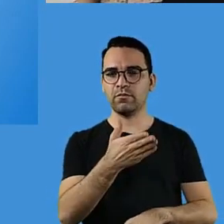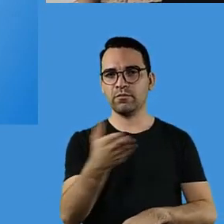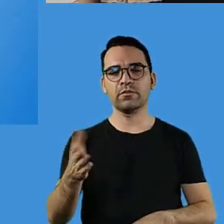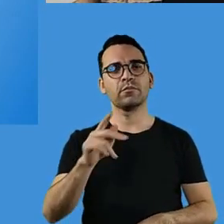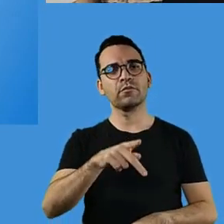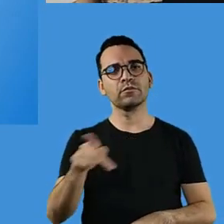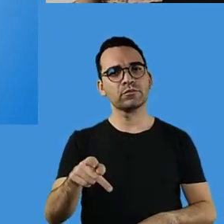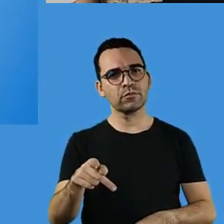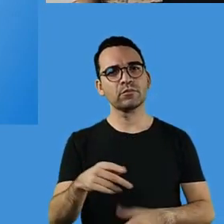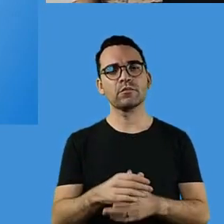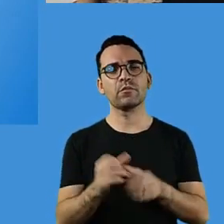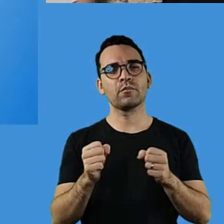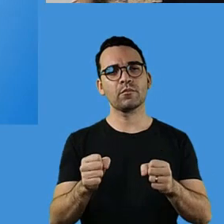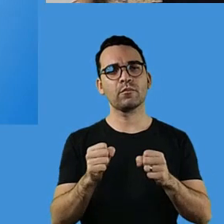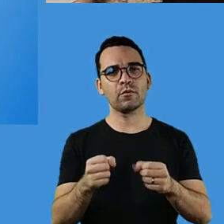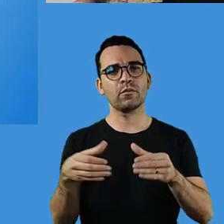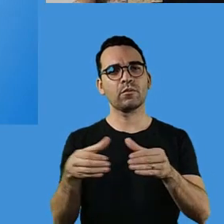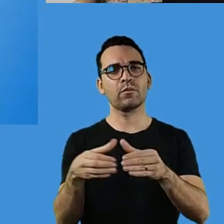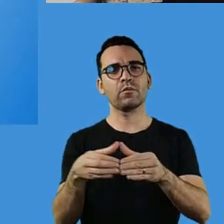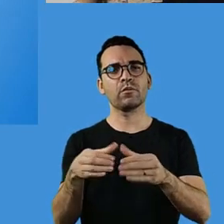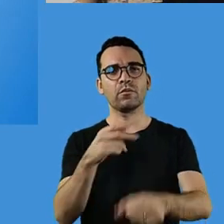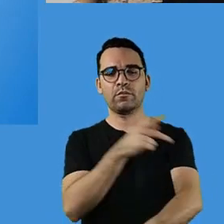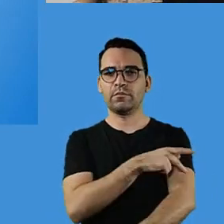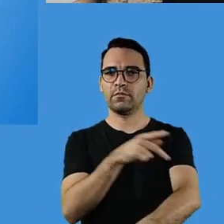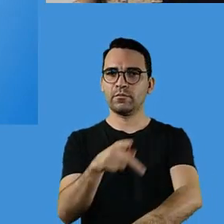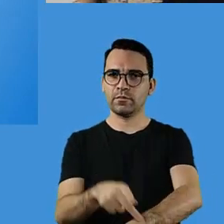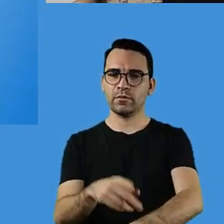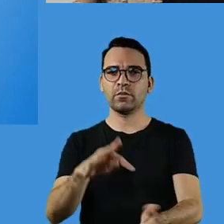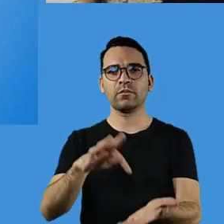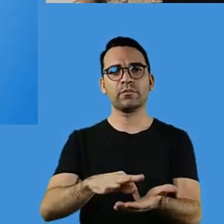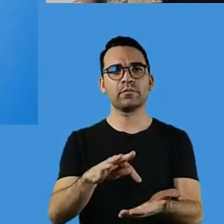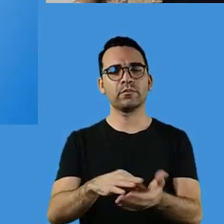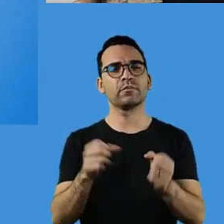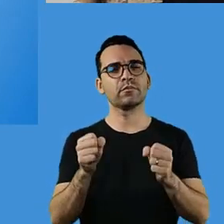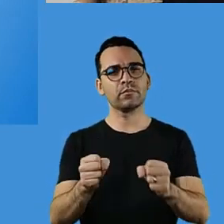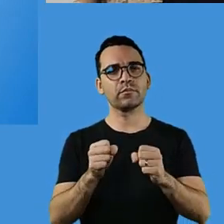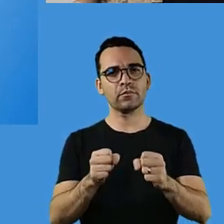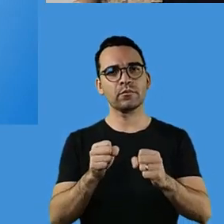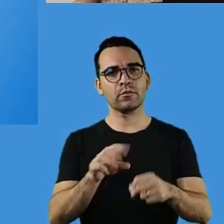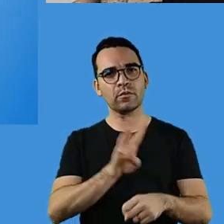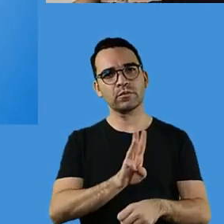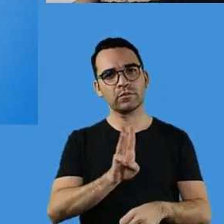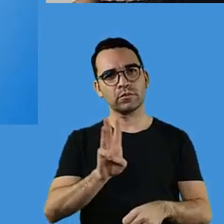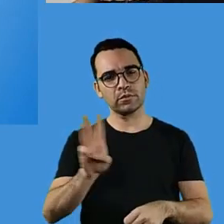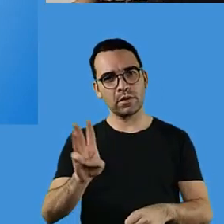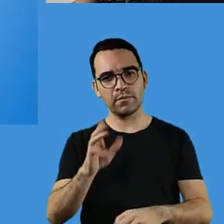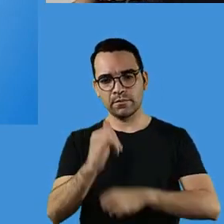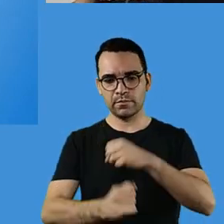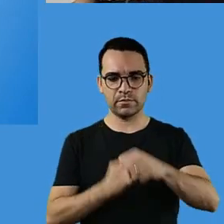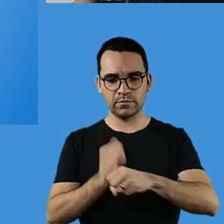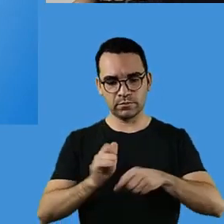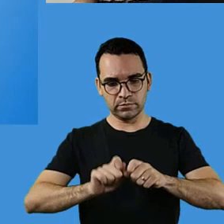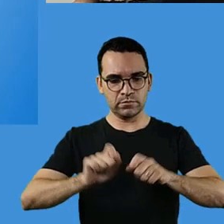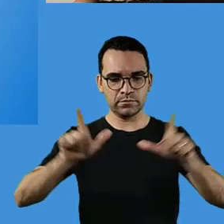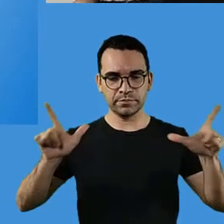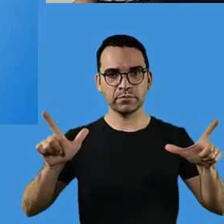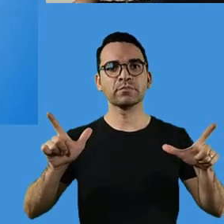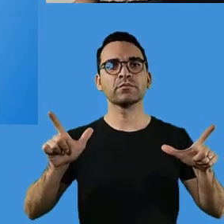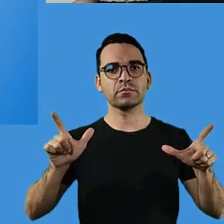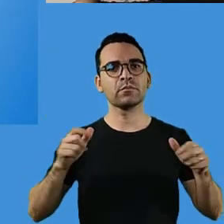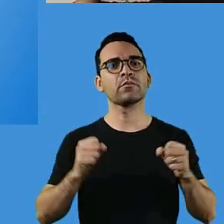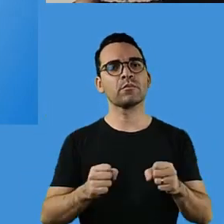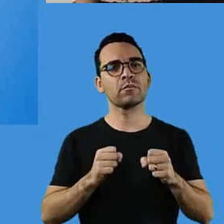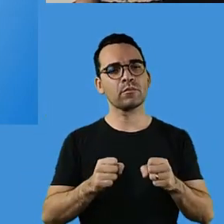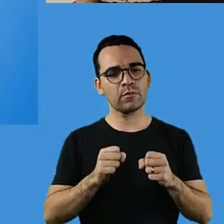professores, equipe, membros da equipe técnico-pedagógica, podem estar utilizando